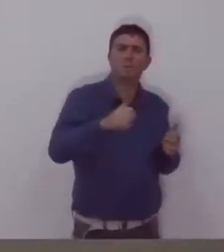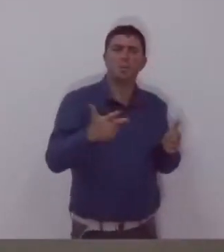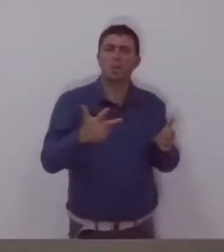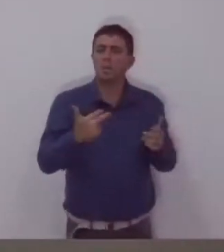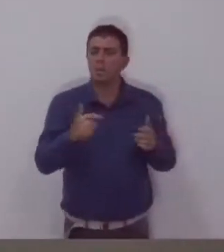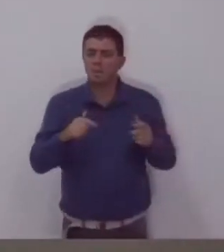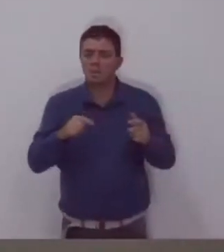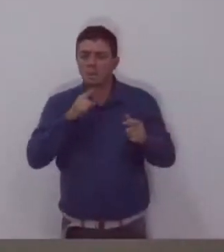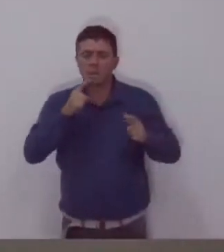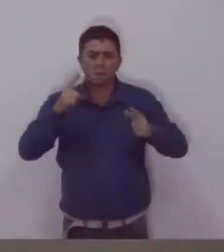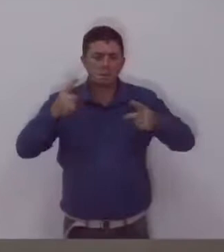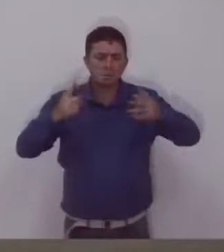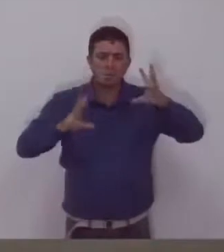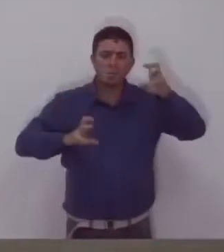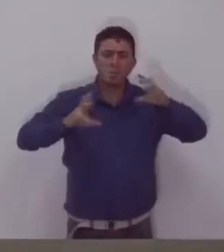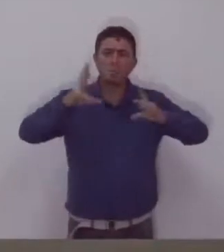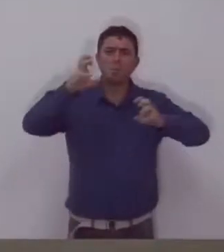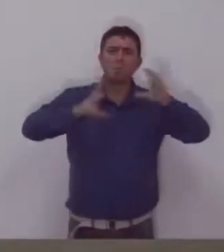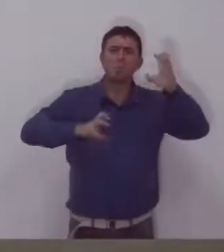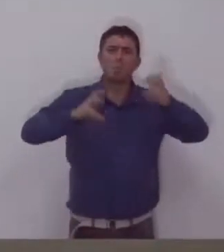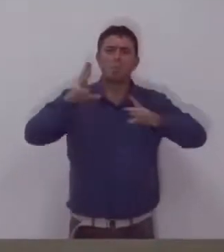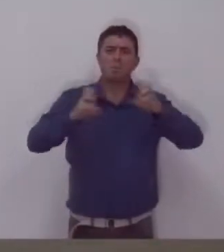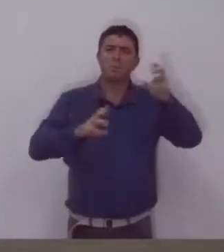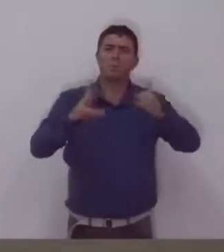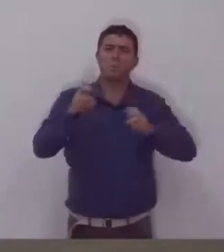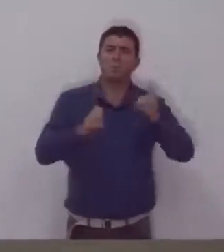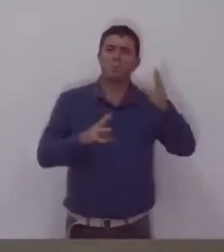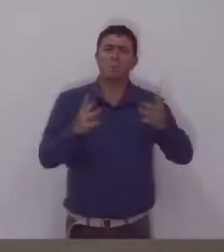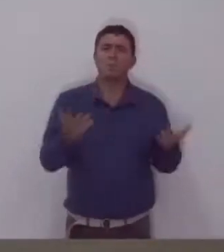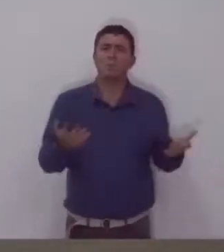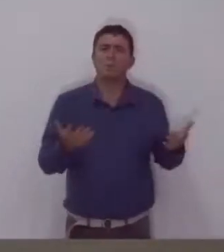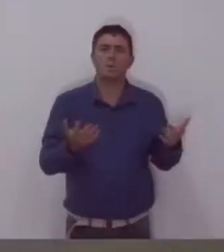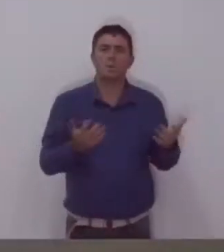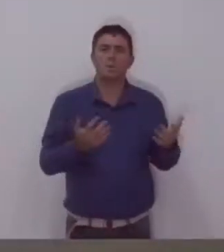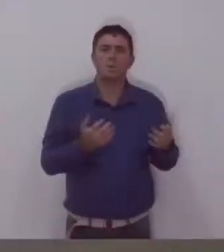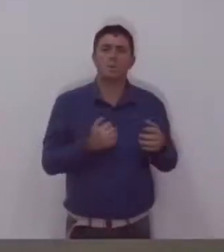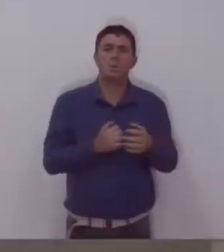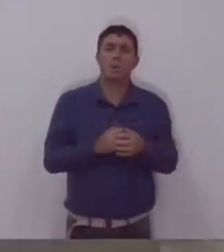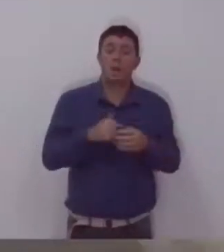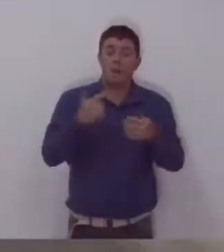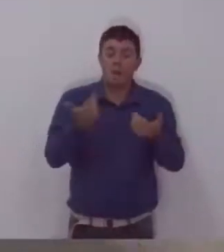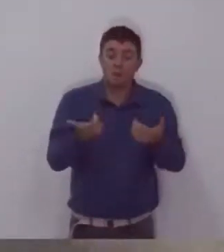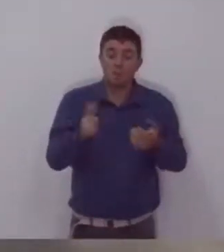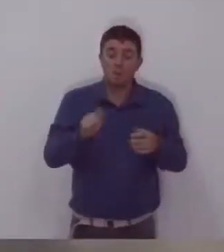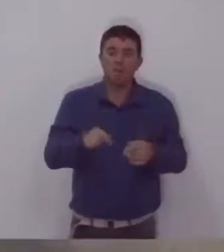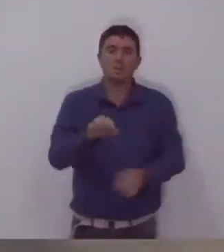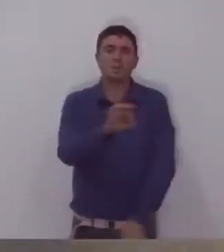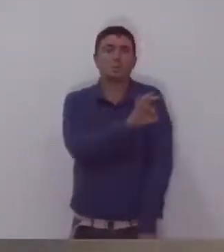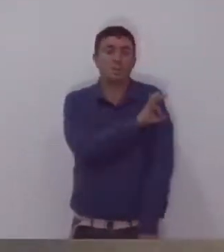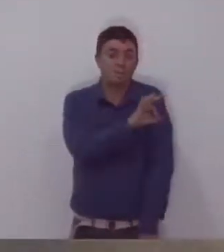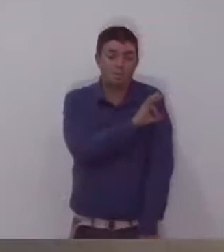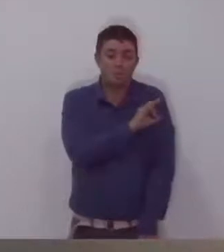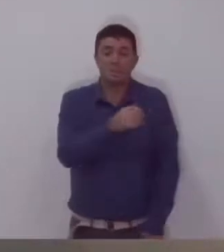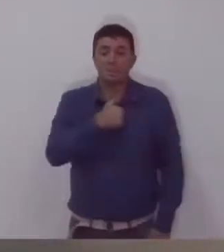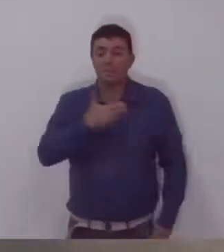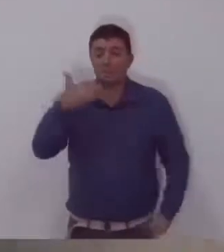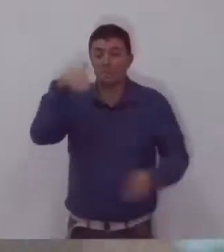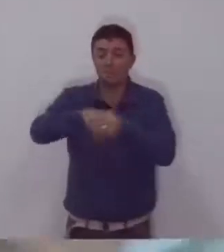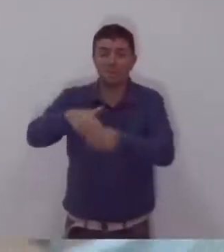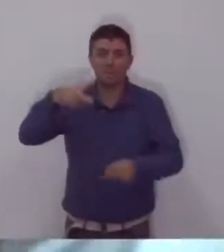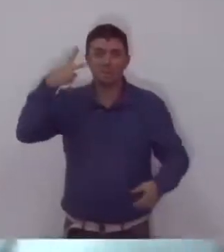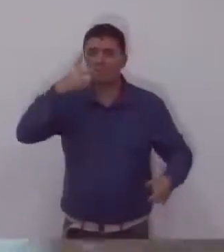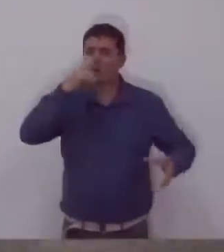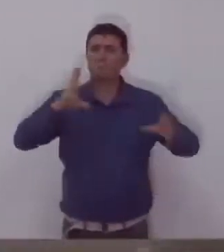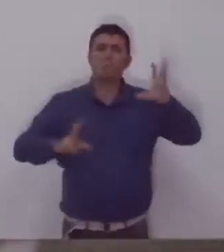entidade, porque é tudo voluntário, mas para ser prefeito, para ser político, é uma briga, e agora o